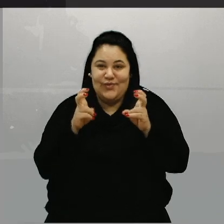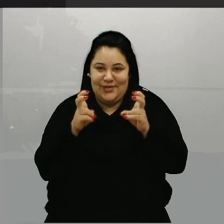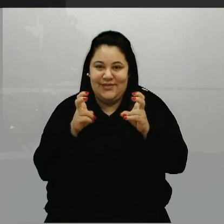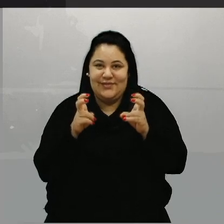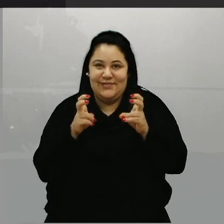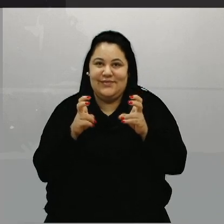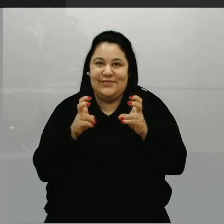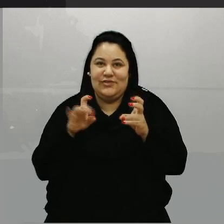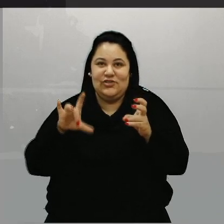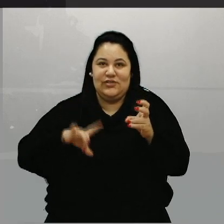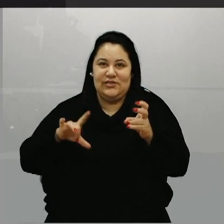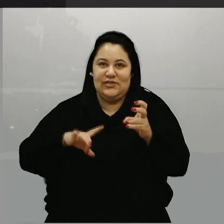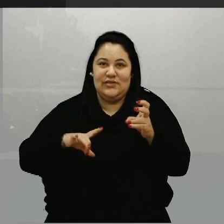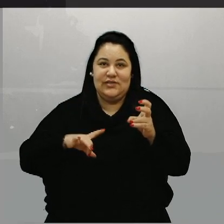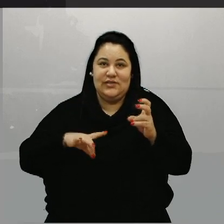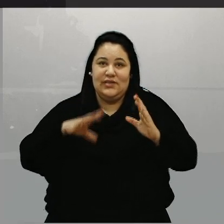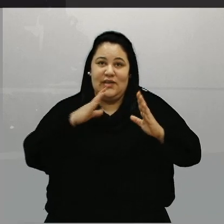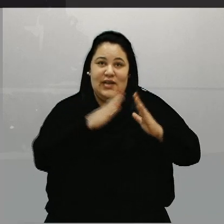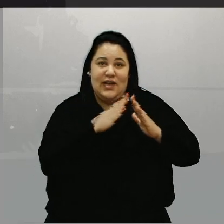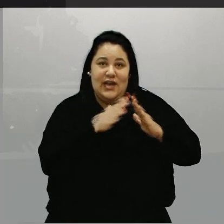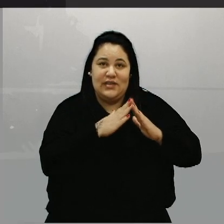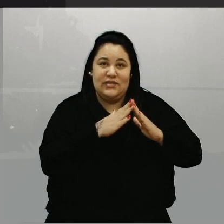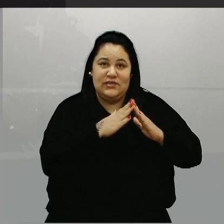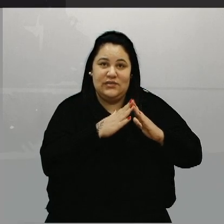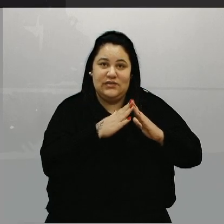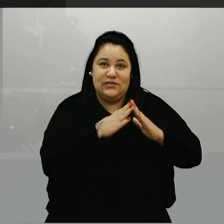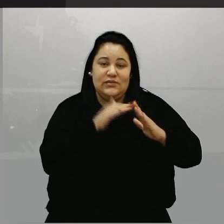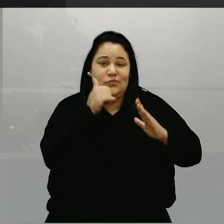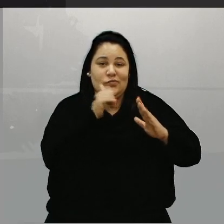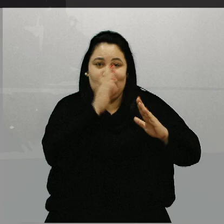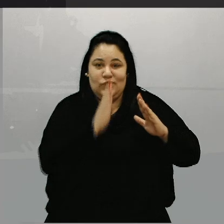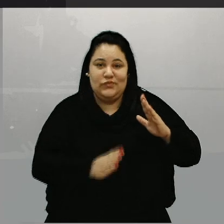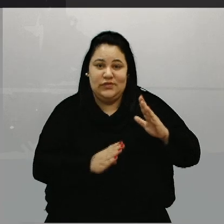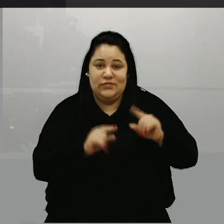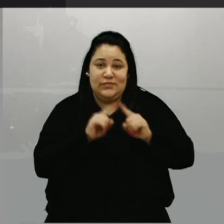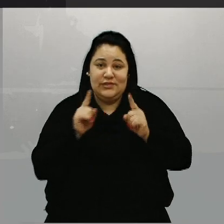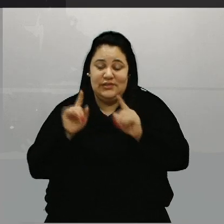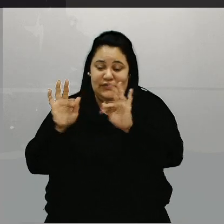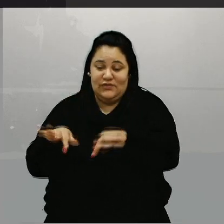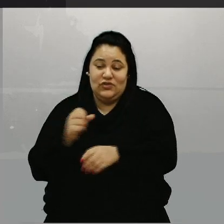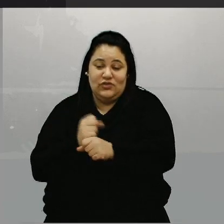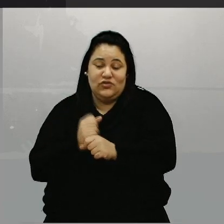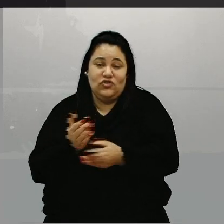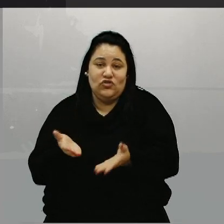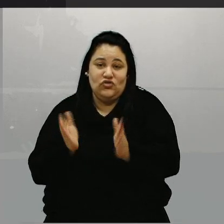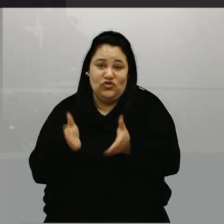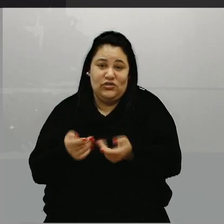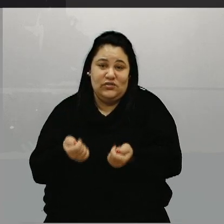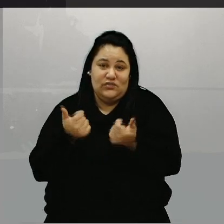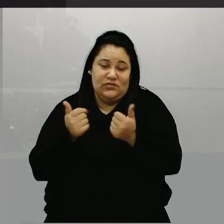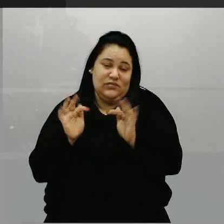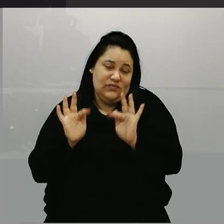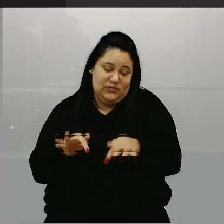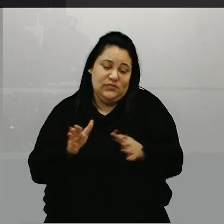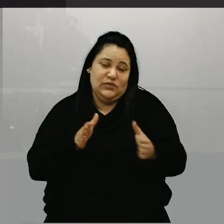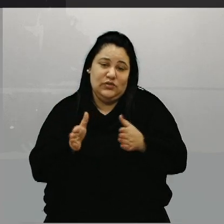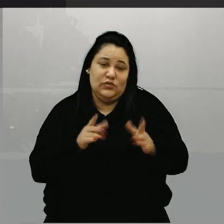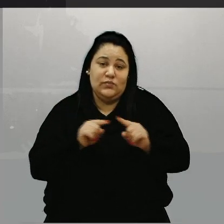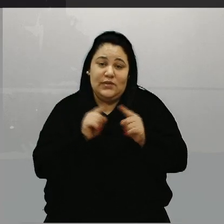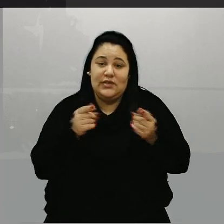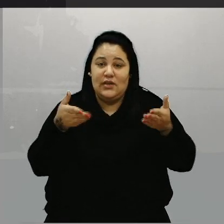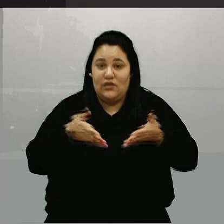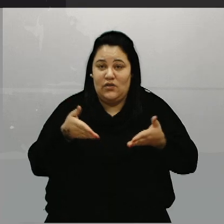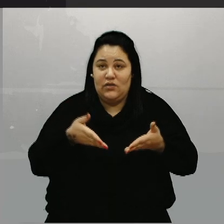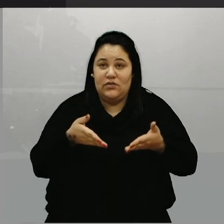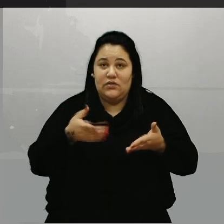implantação da Casa da Mulher Brasileira, mas era final de ano, já estavam encerrando esses períodos, e agora, então, nós